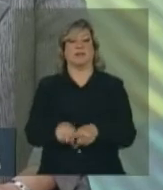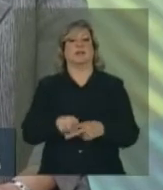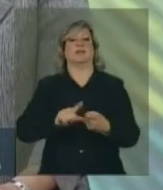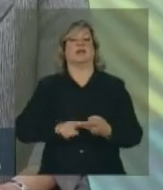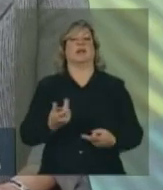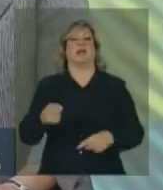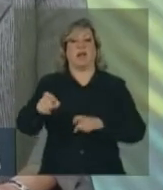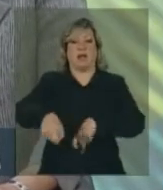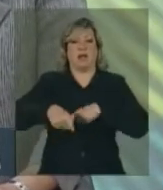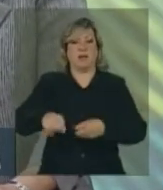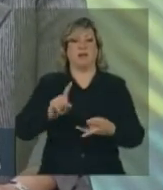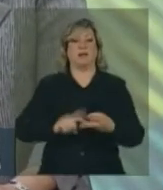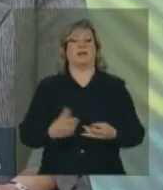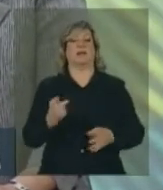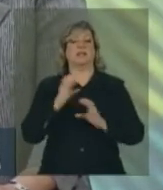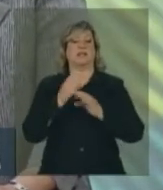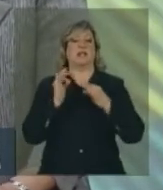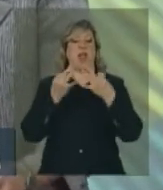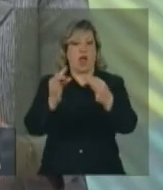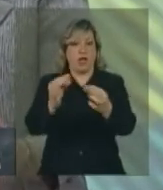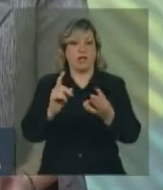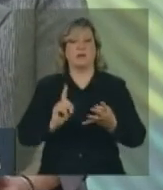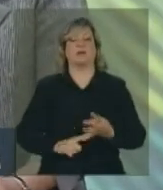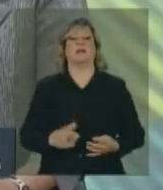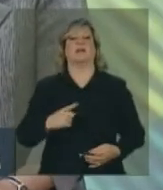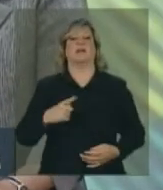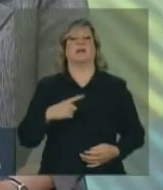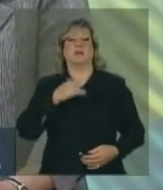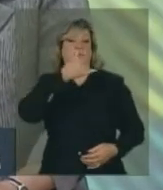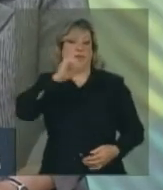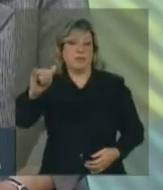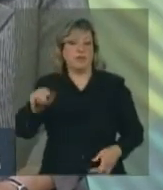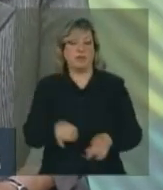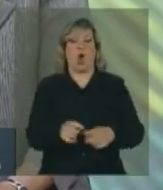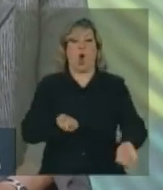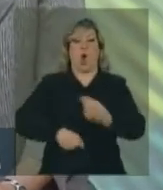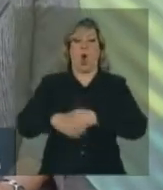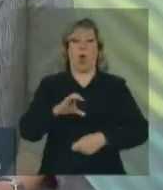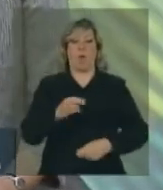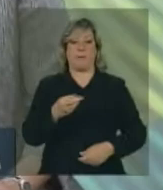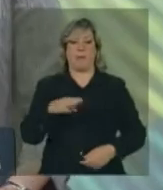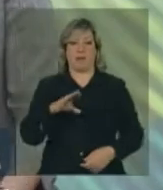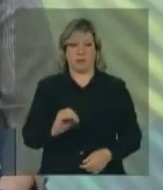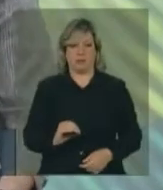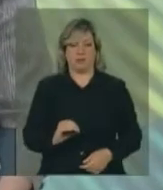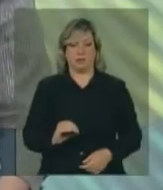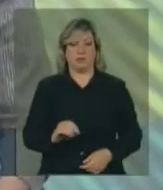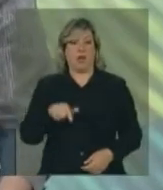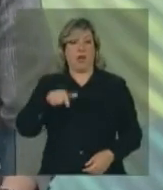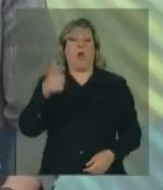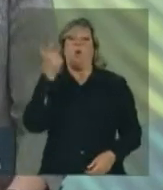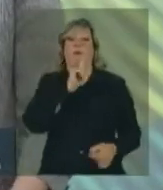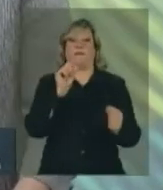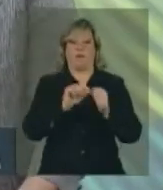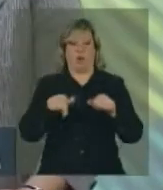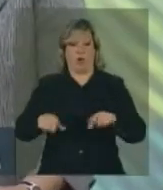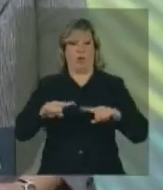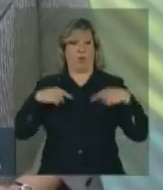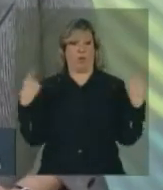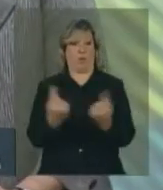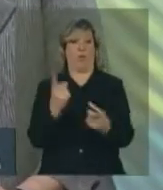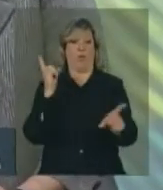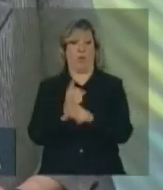agricultura, da ciência e tecnologia, da energia e do comércio. A realização desse encontro